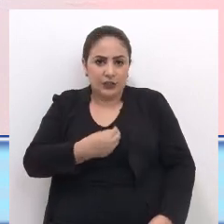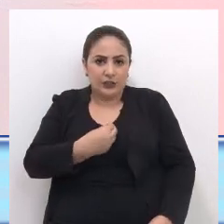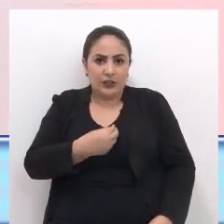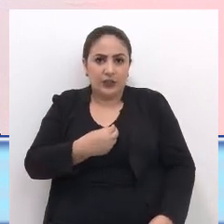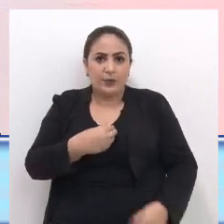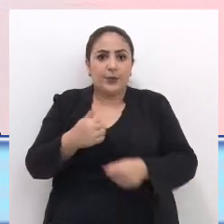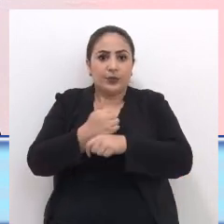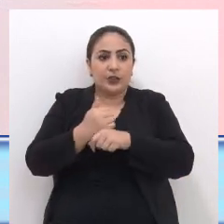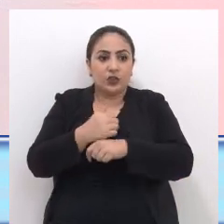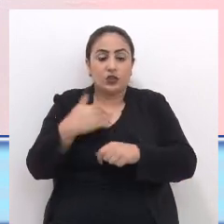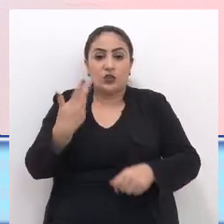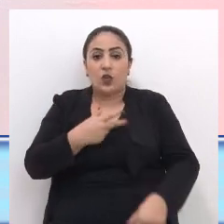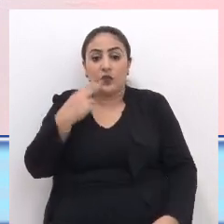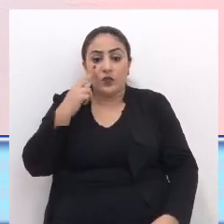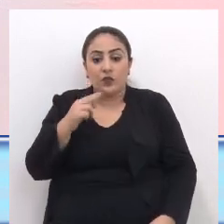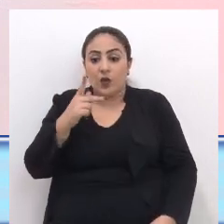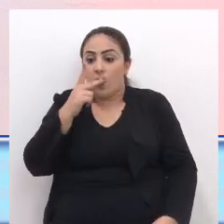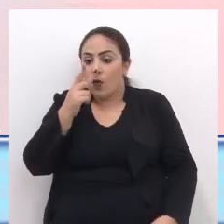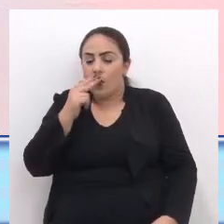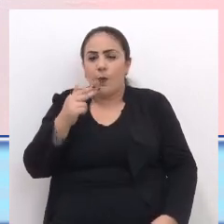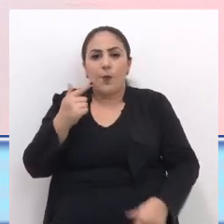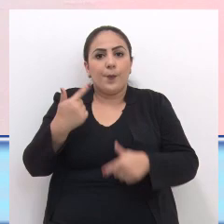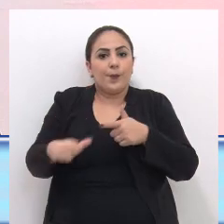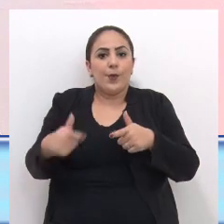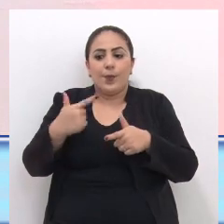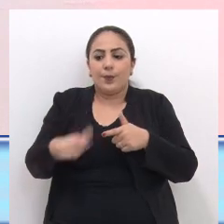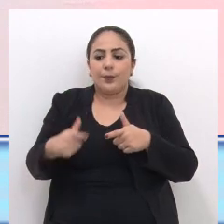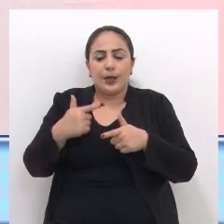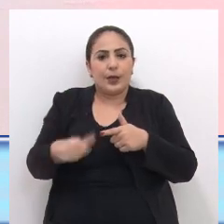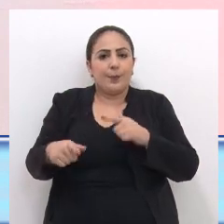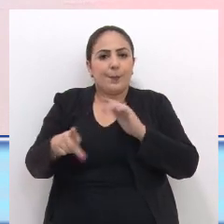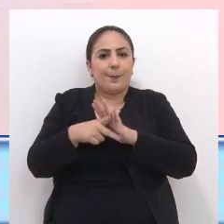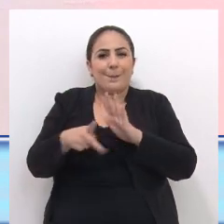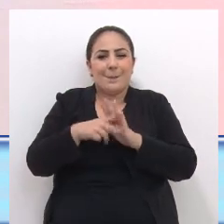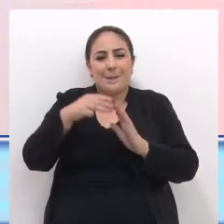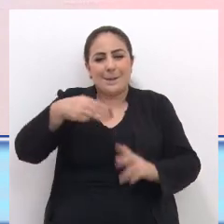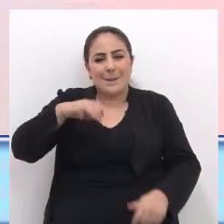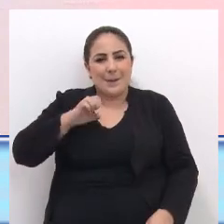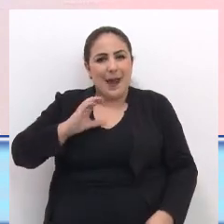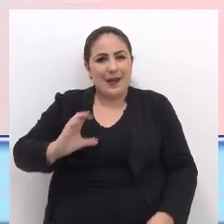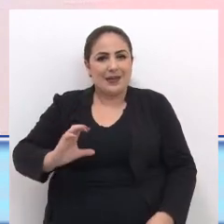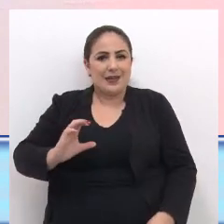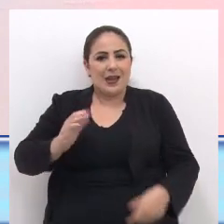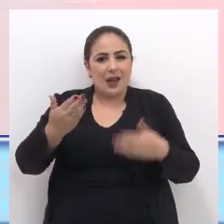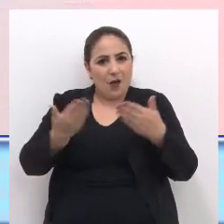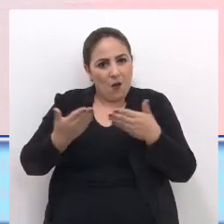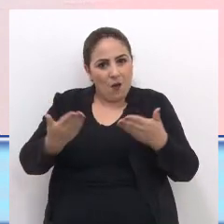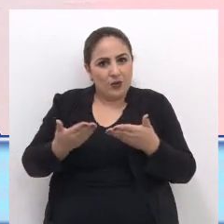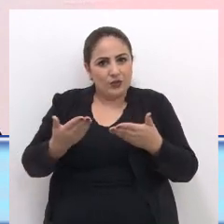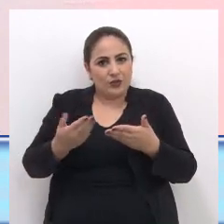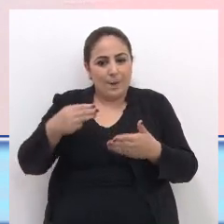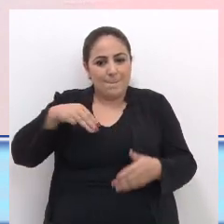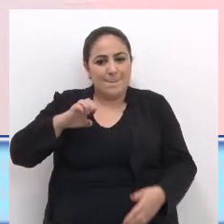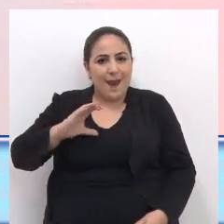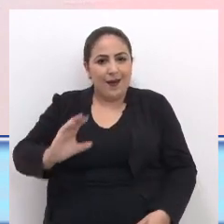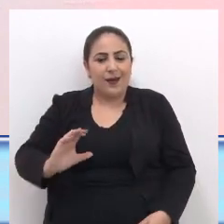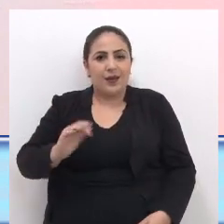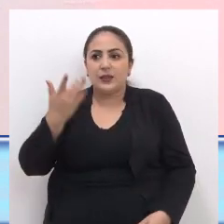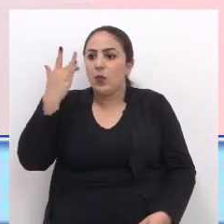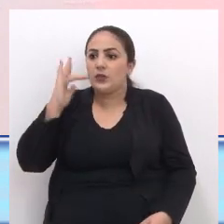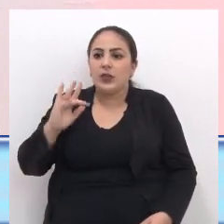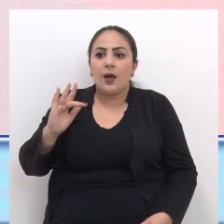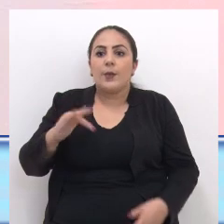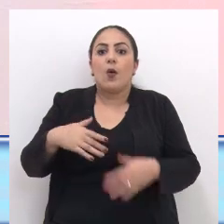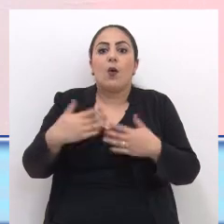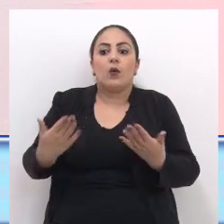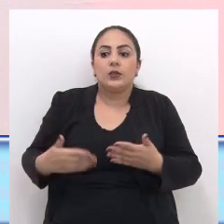funcional A gente vive Meio que uma crise No próprio MEC Hoje O MEC Ele anda Não sabe Para que